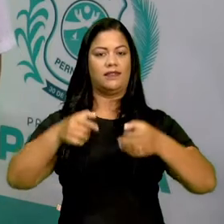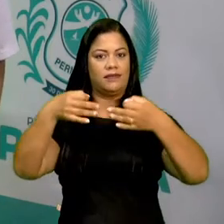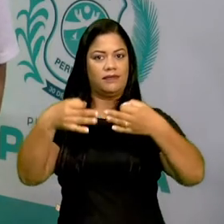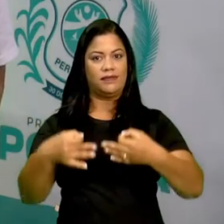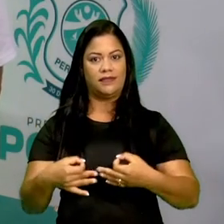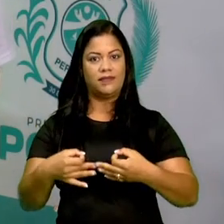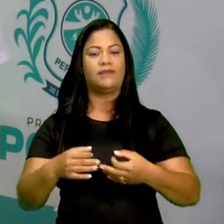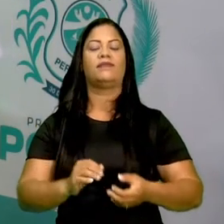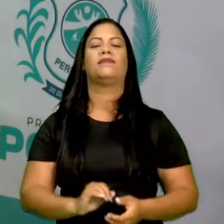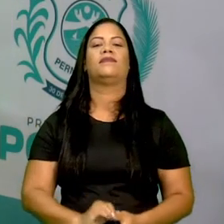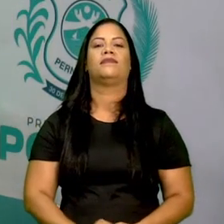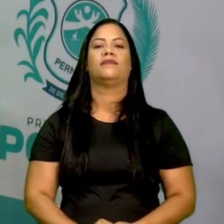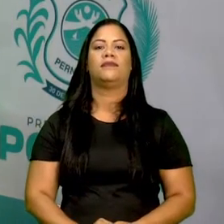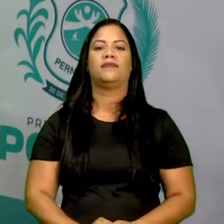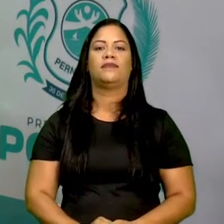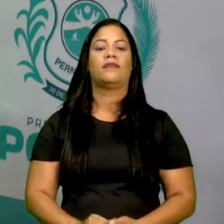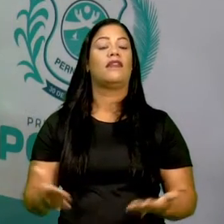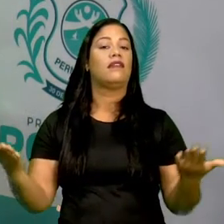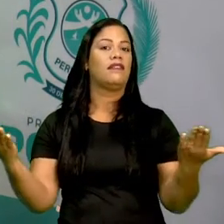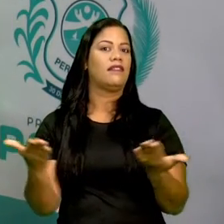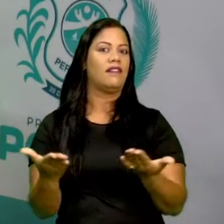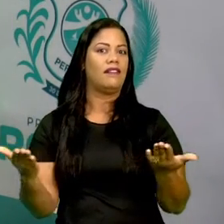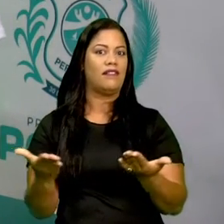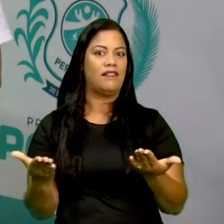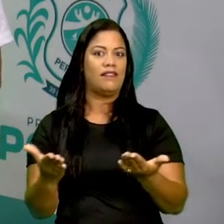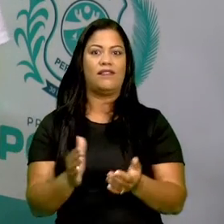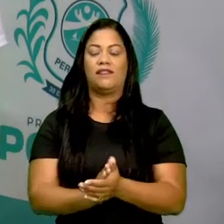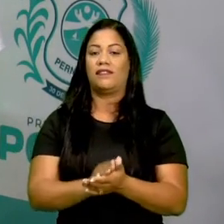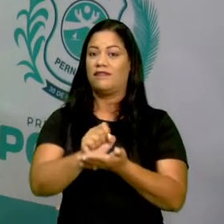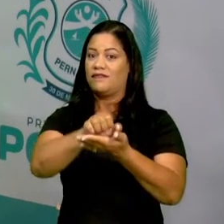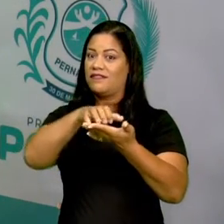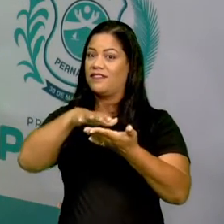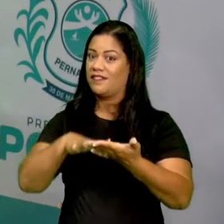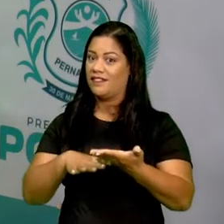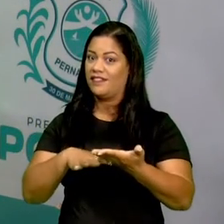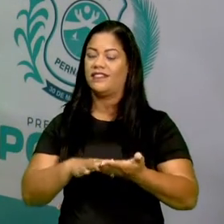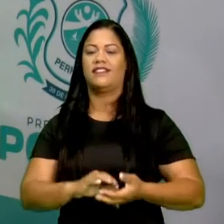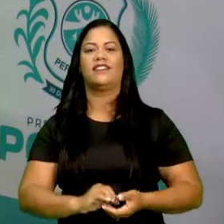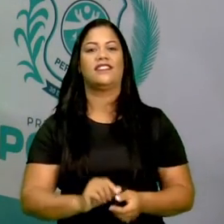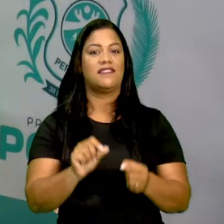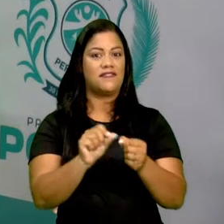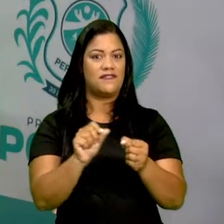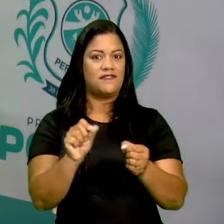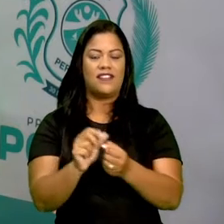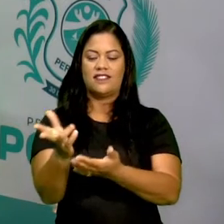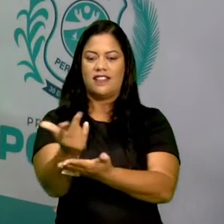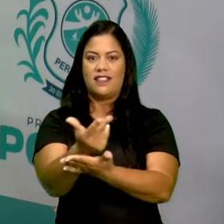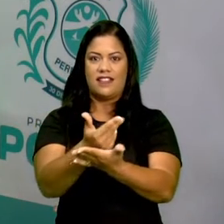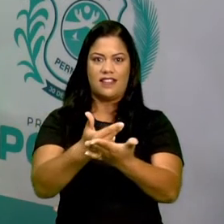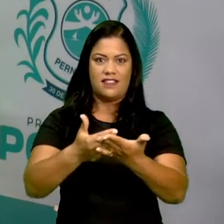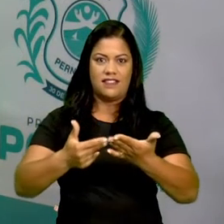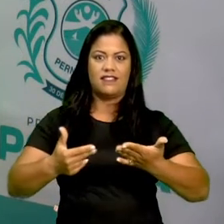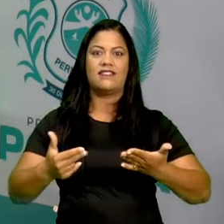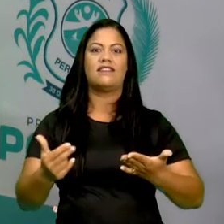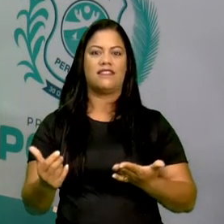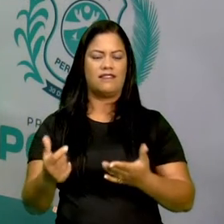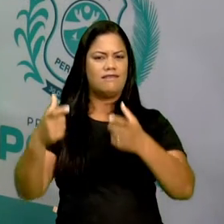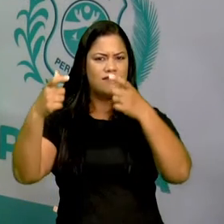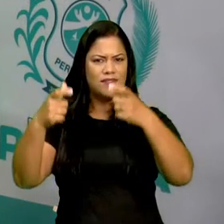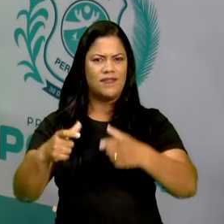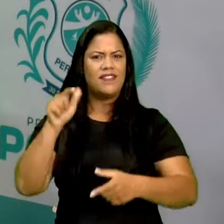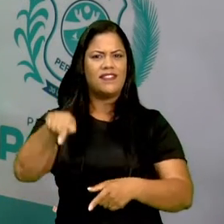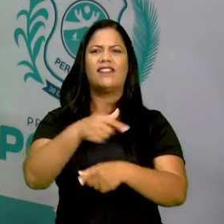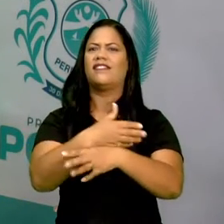bom? E agora vamos para a nossa atividade. Faça um desenho de um ponto turístico de